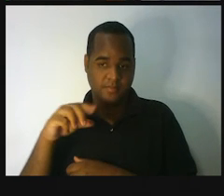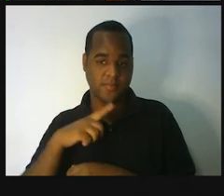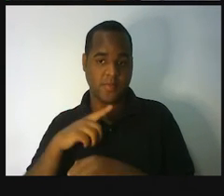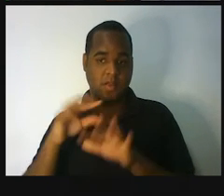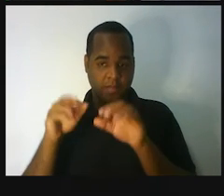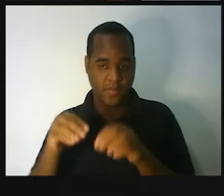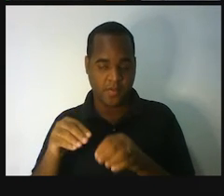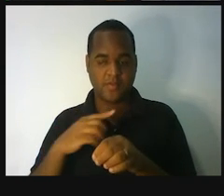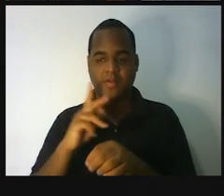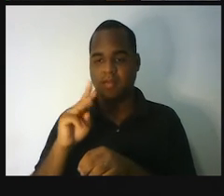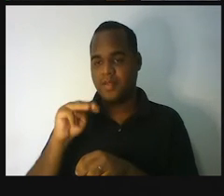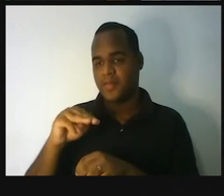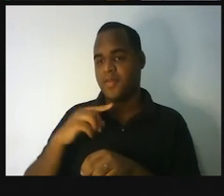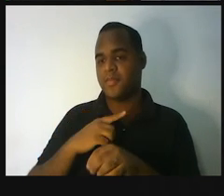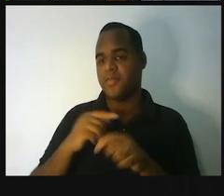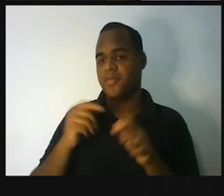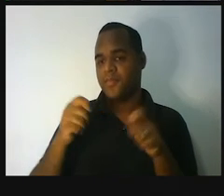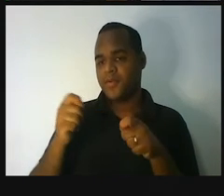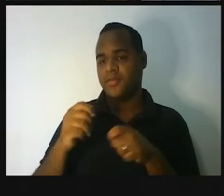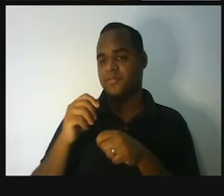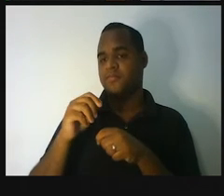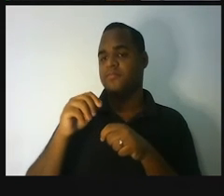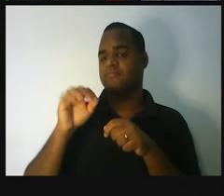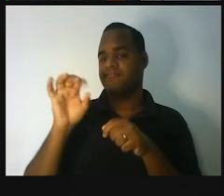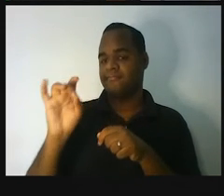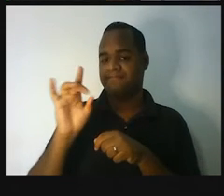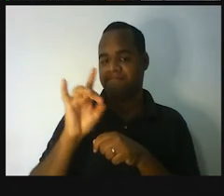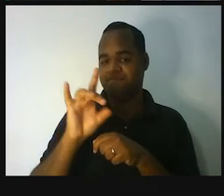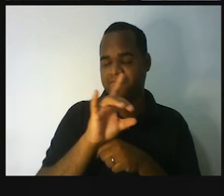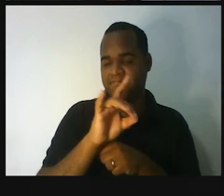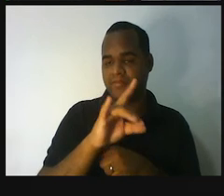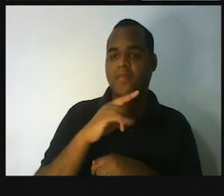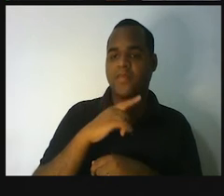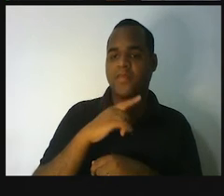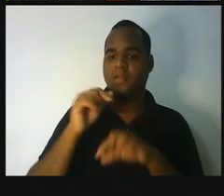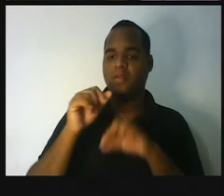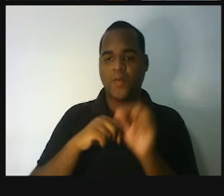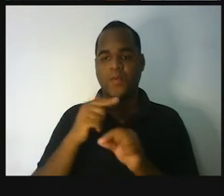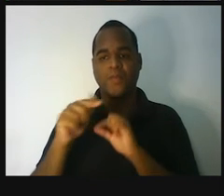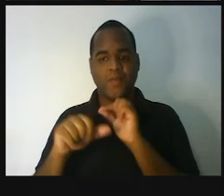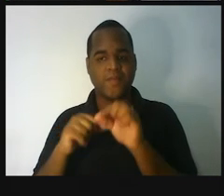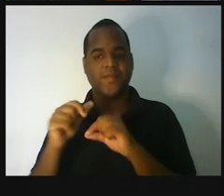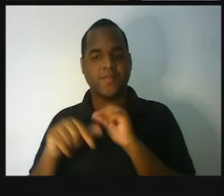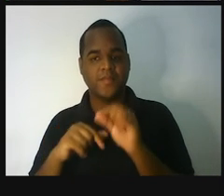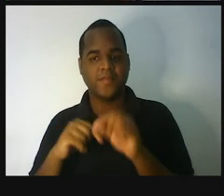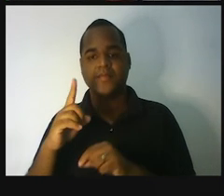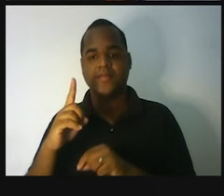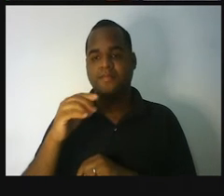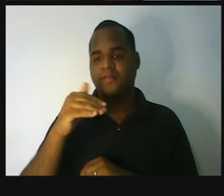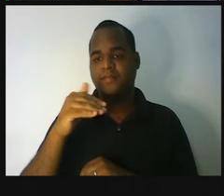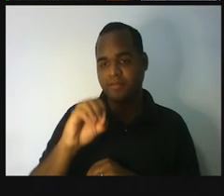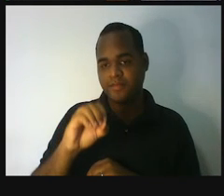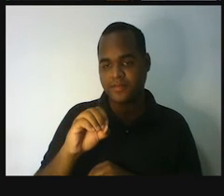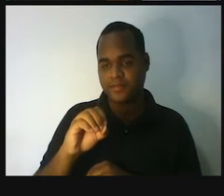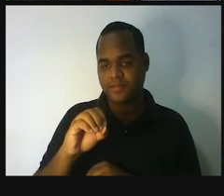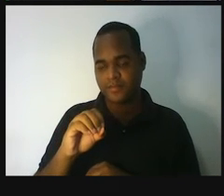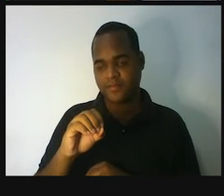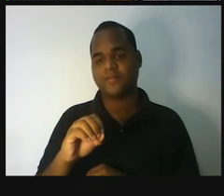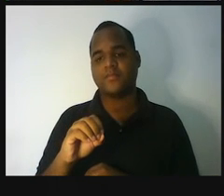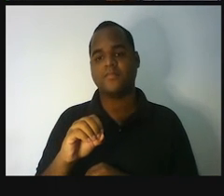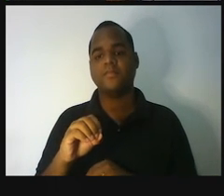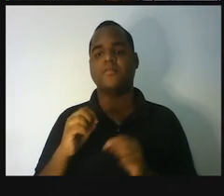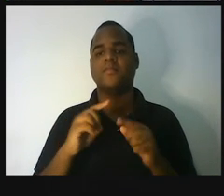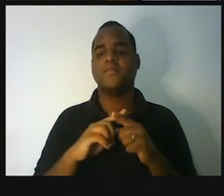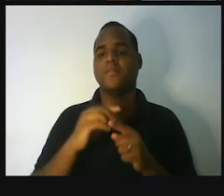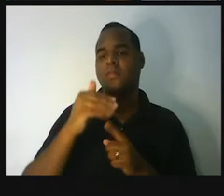quilômetro, ir dividindo de um por um. Ó, divide por 10, o resultado divide por 10, o resultado divide